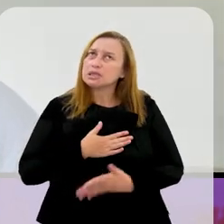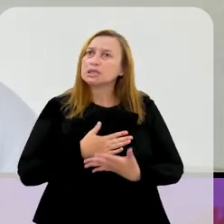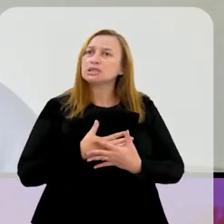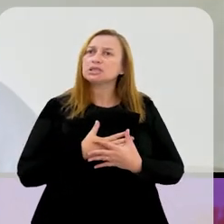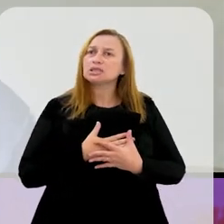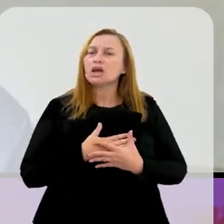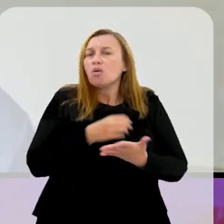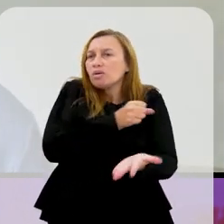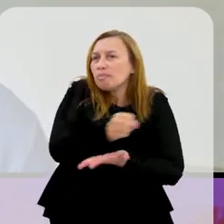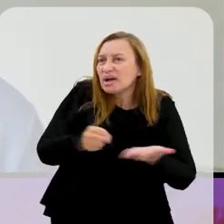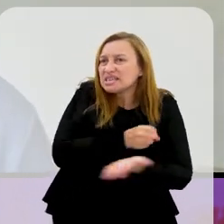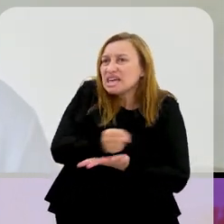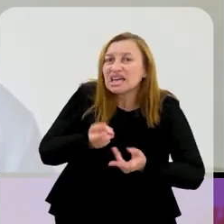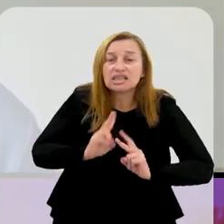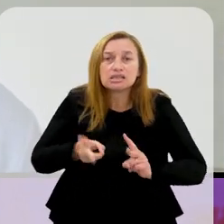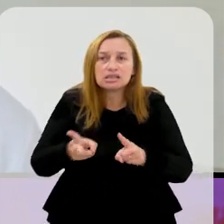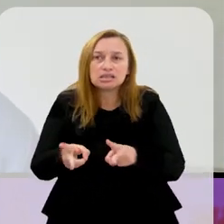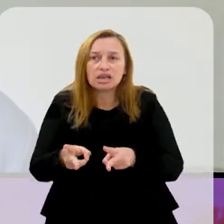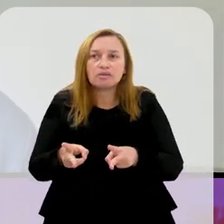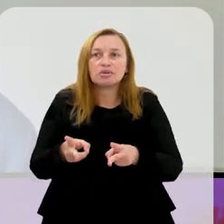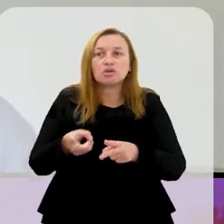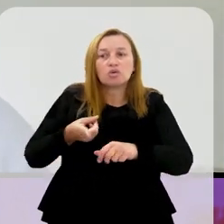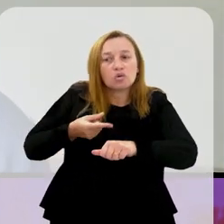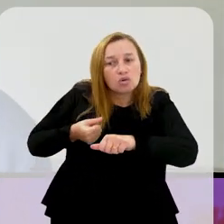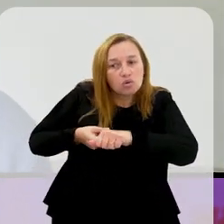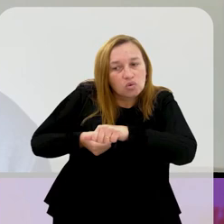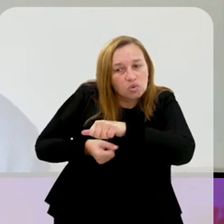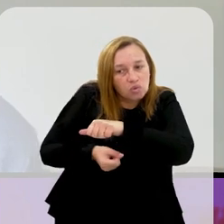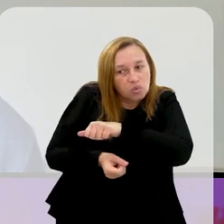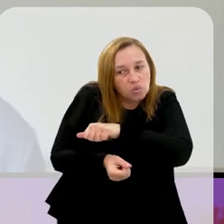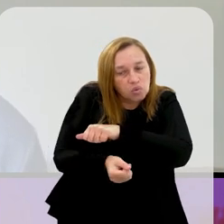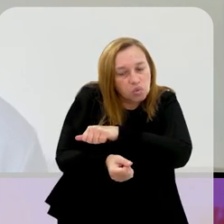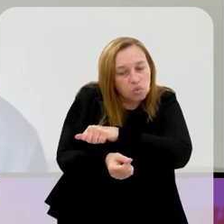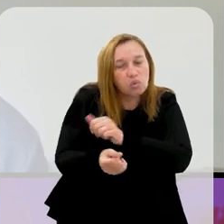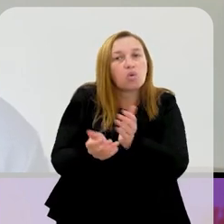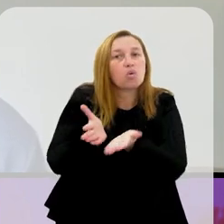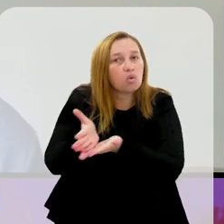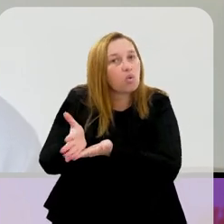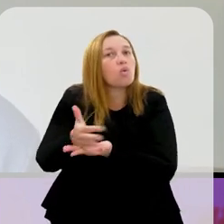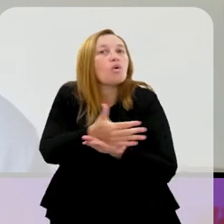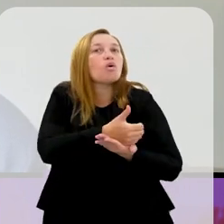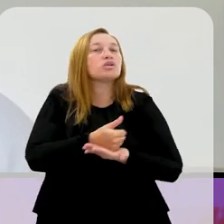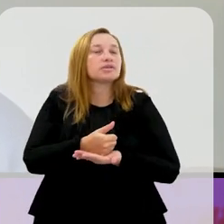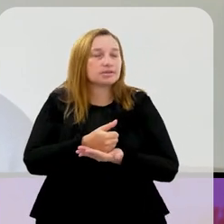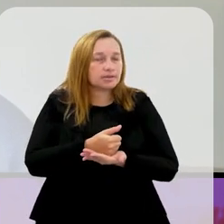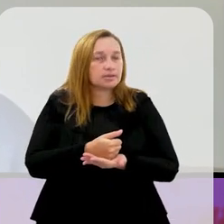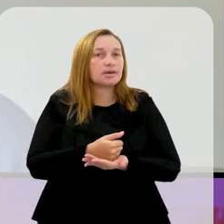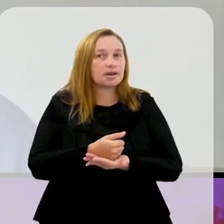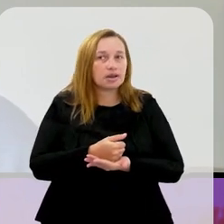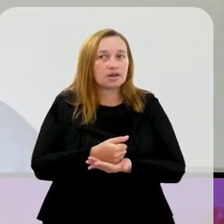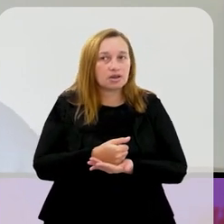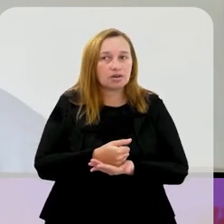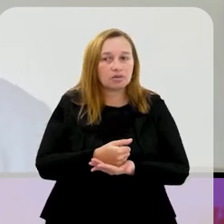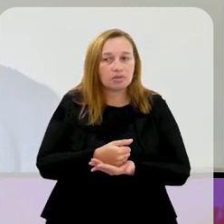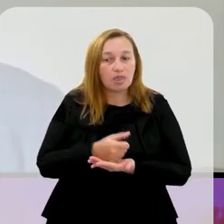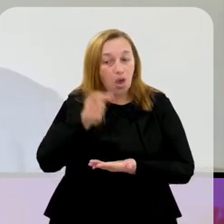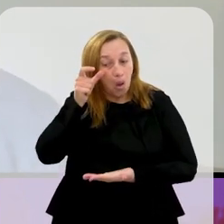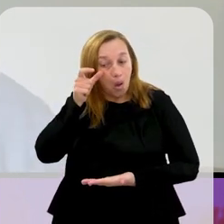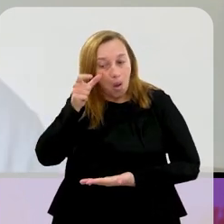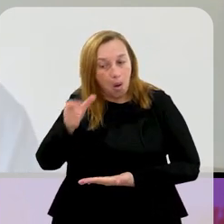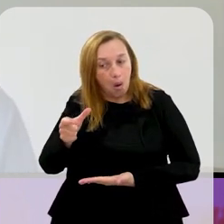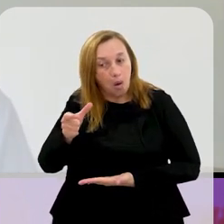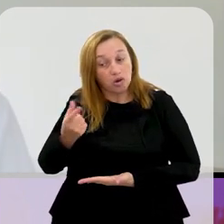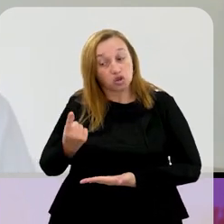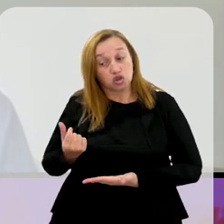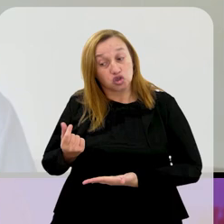Para mim, é uma coisa baseada simplesmente na questão financeira, na questão do olho gordo